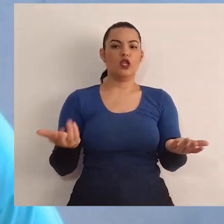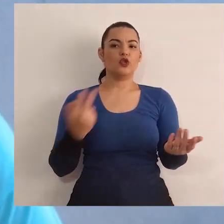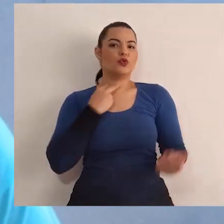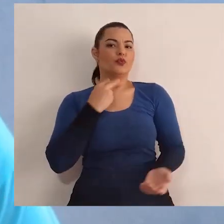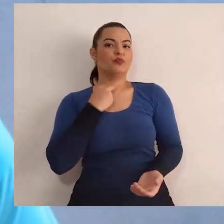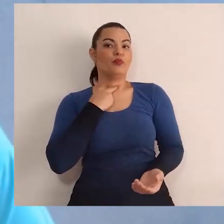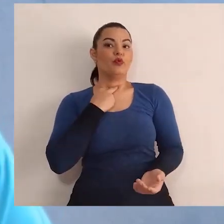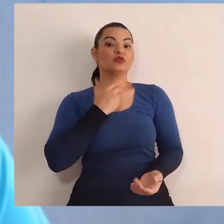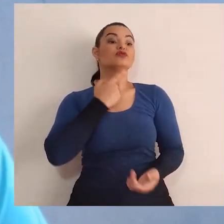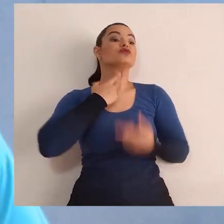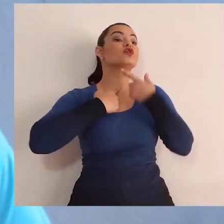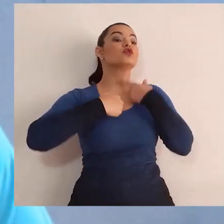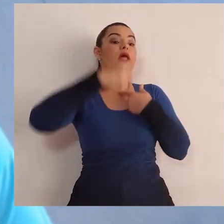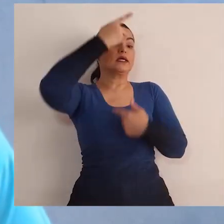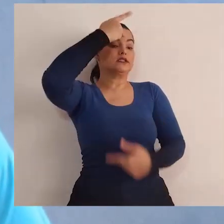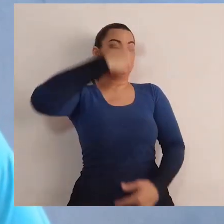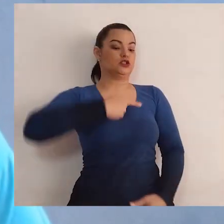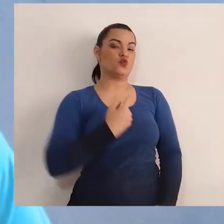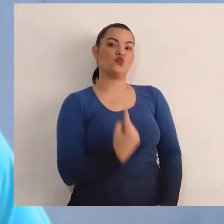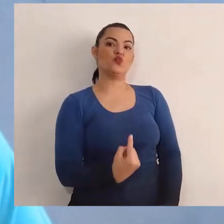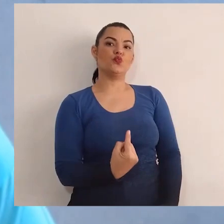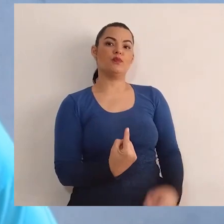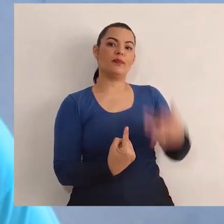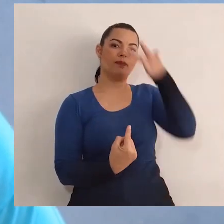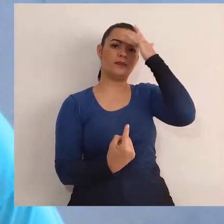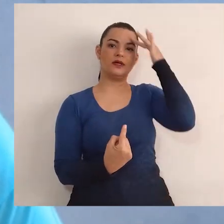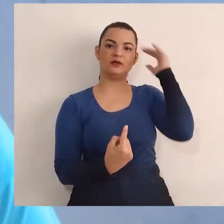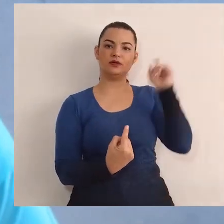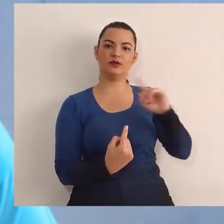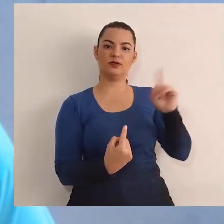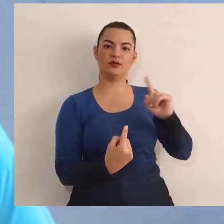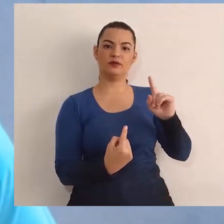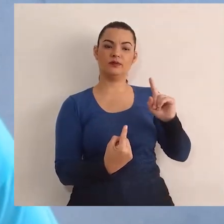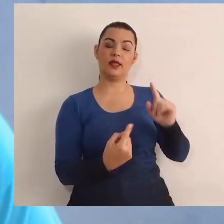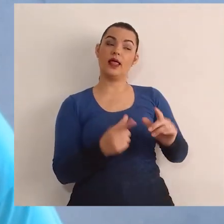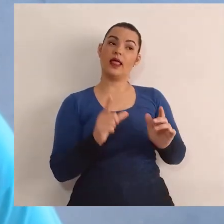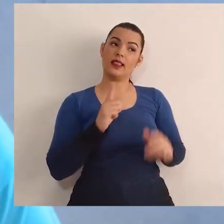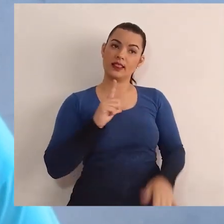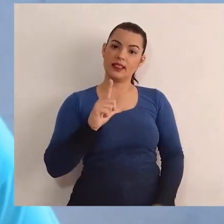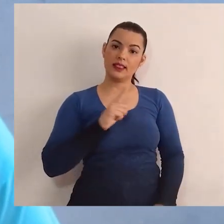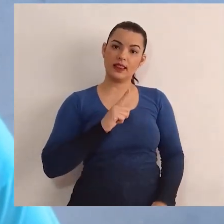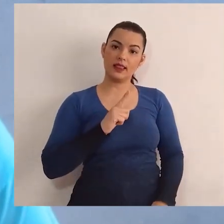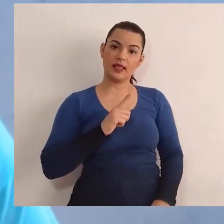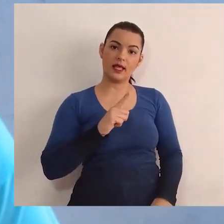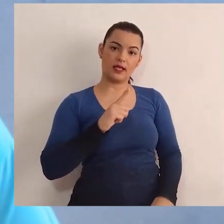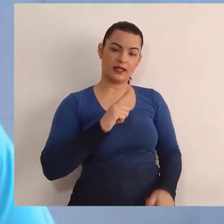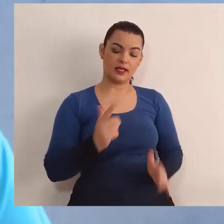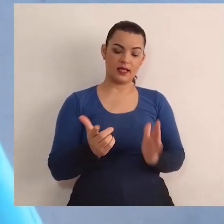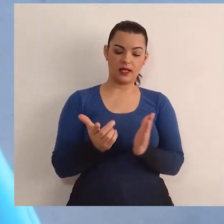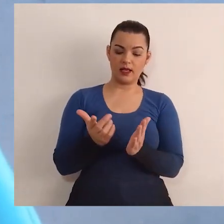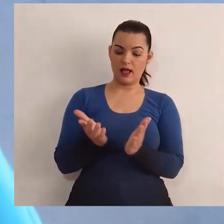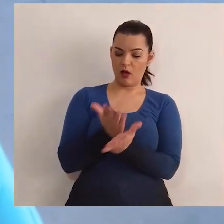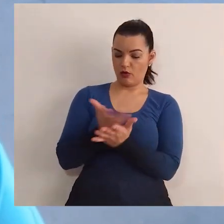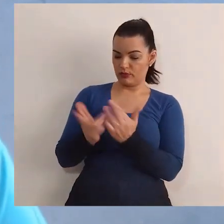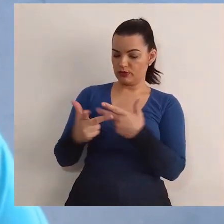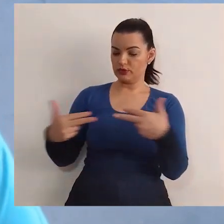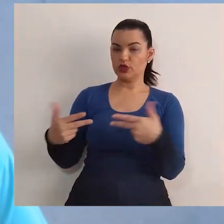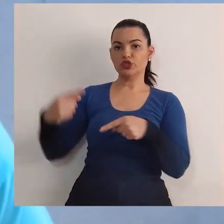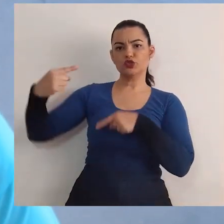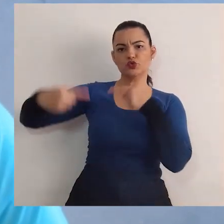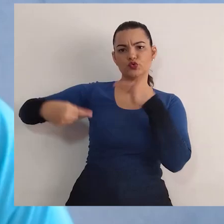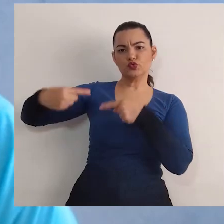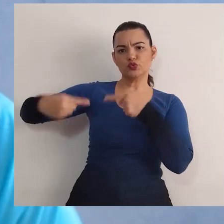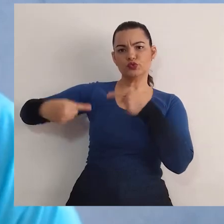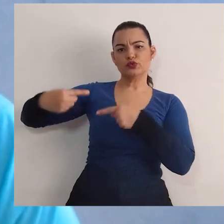Não depende de vontades individuais. Então existem coisas que podem ser discutidas e